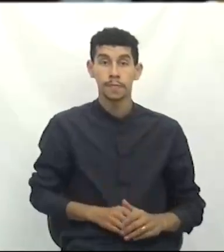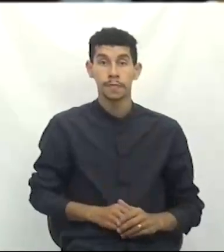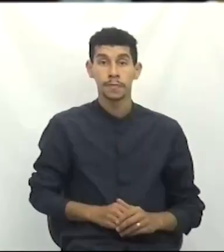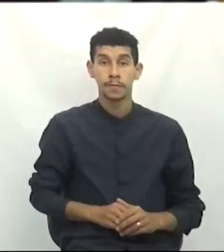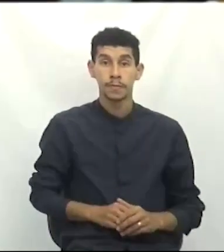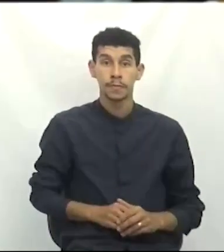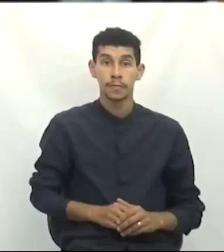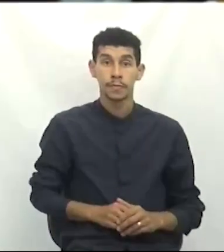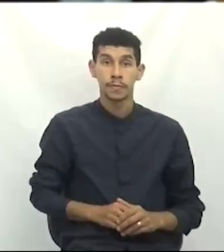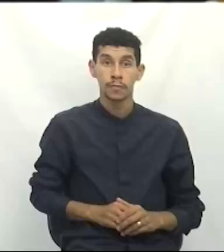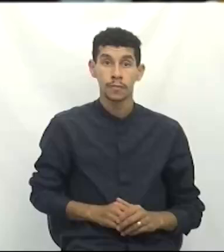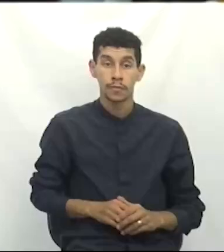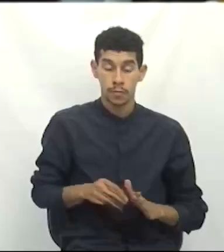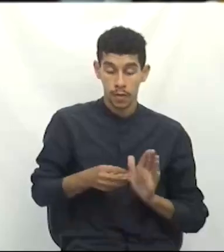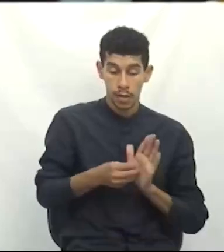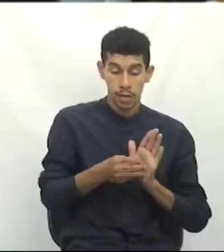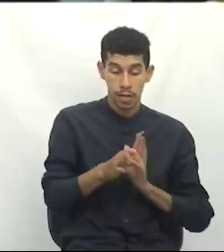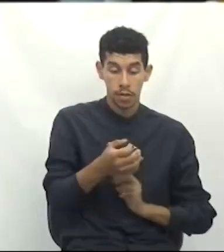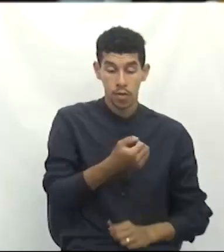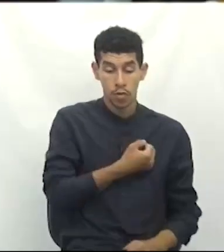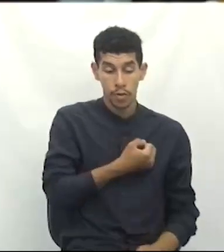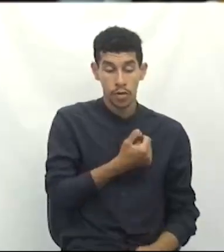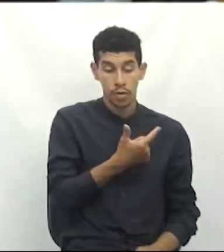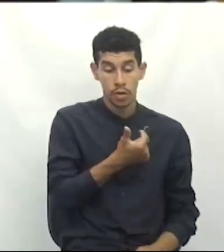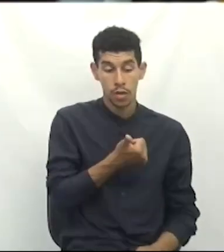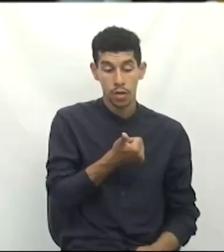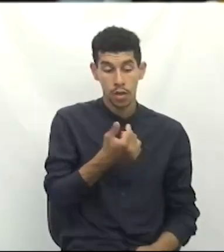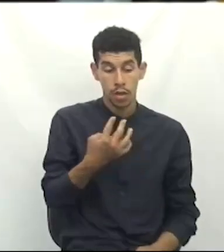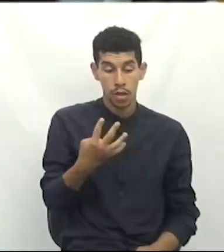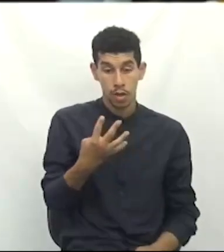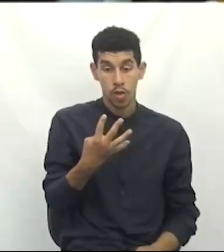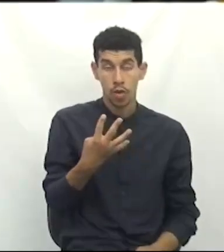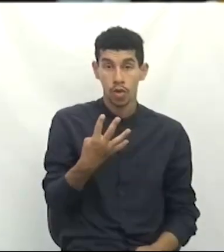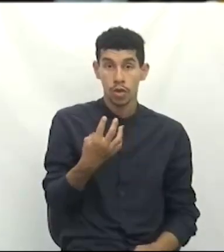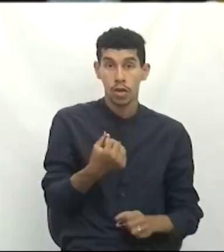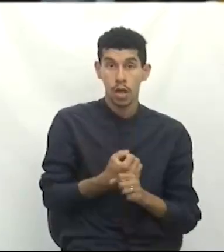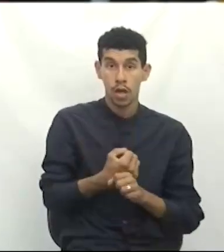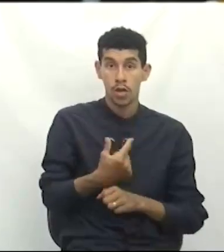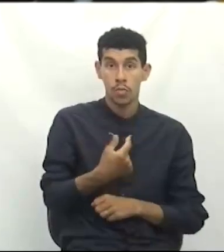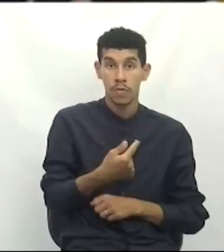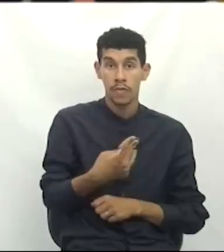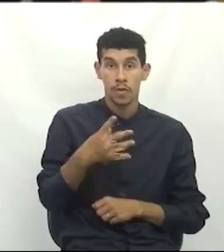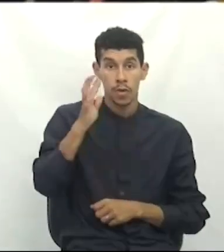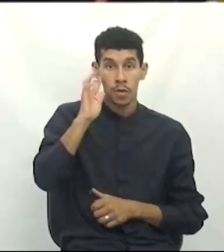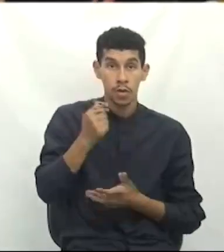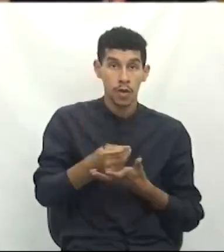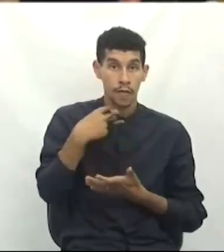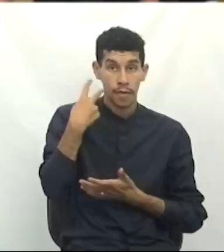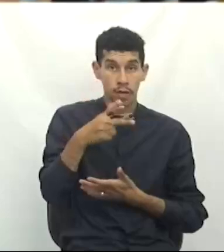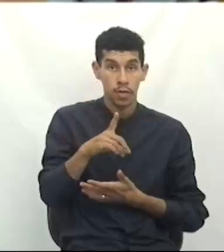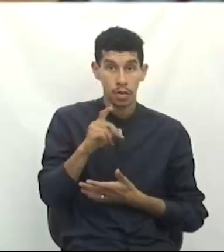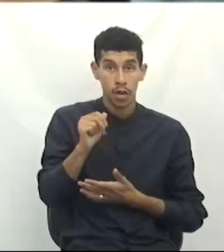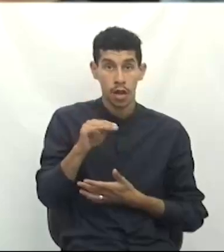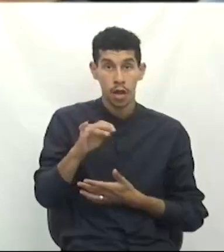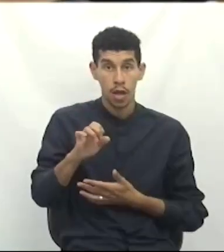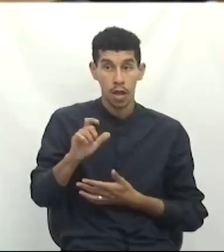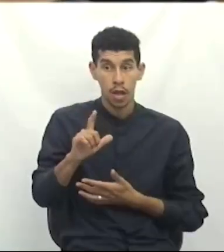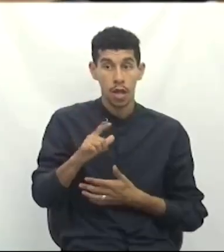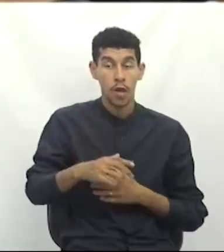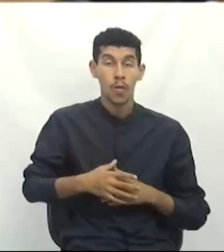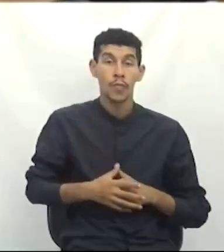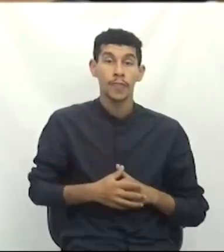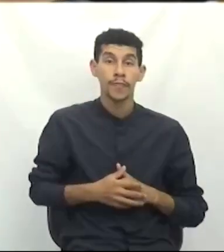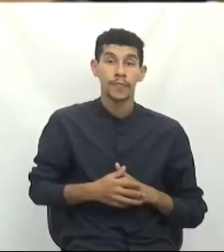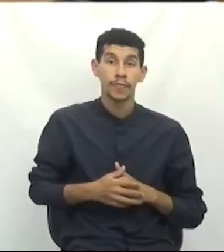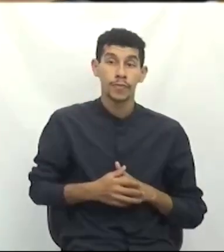Grande expediente. Indicação número 214, de 2024. Autor, vereador Daniel Frederico Antunes.